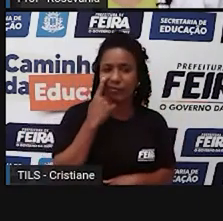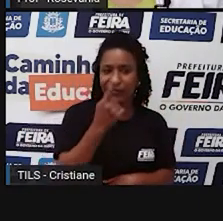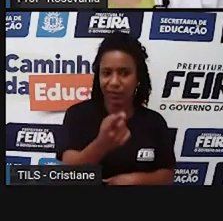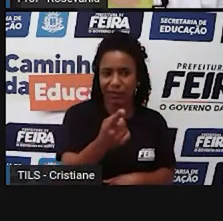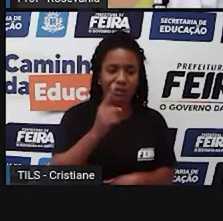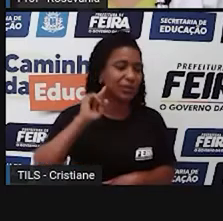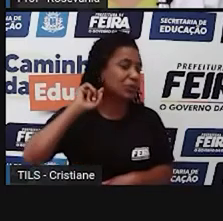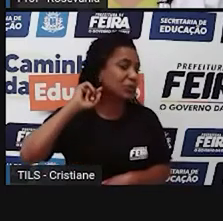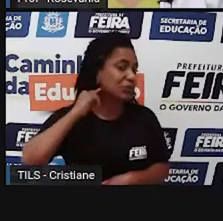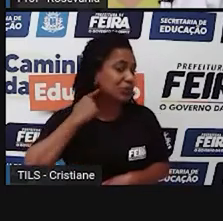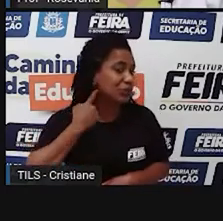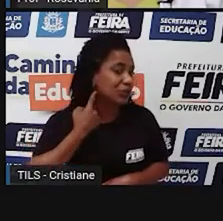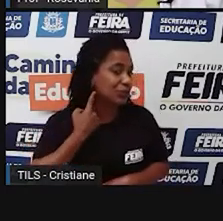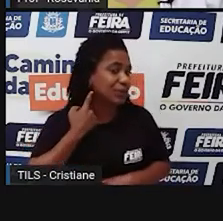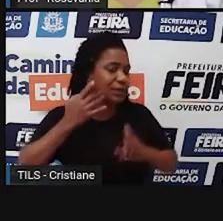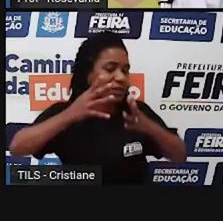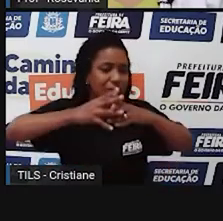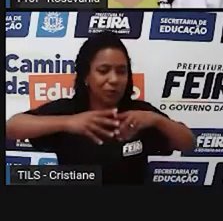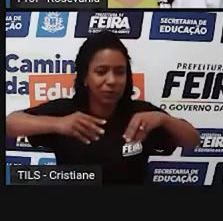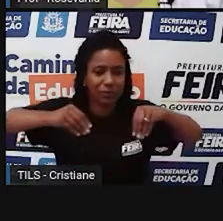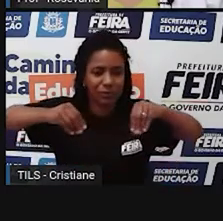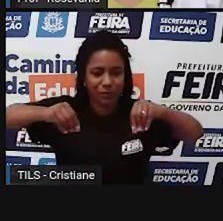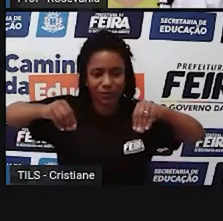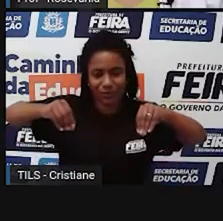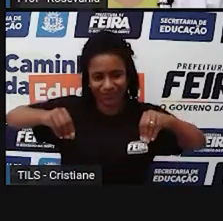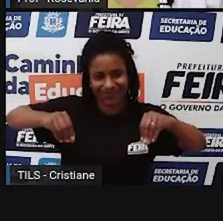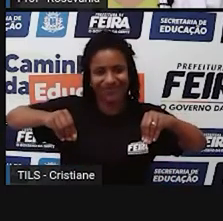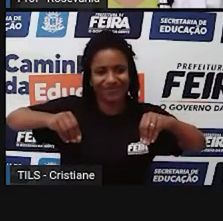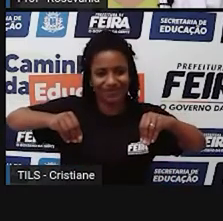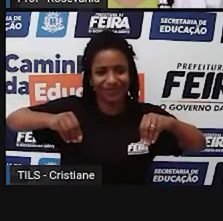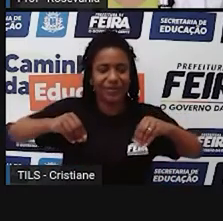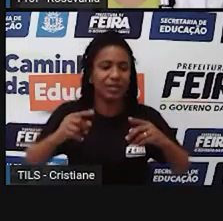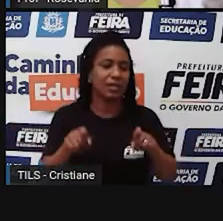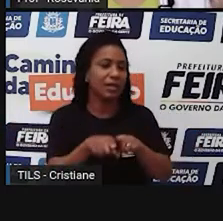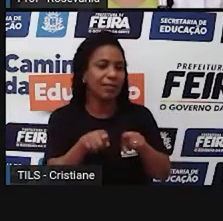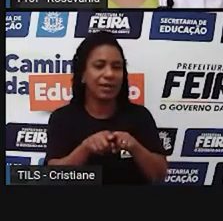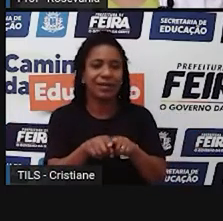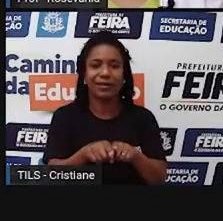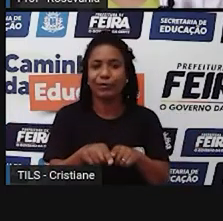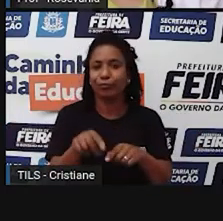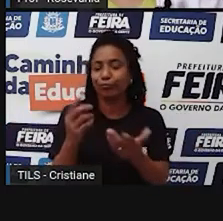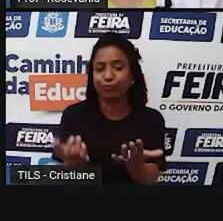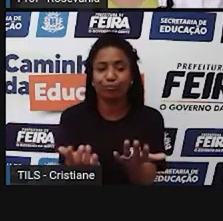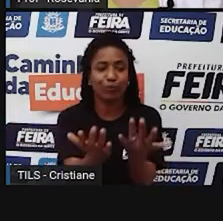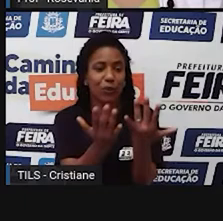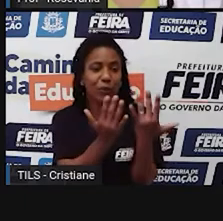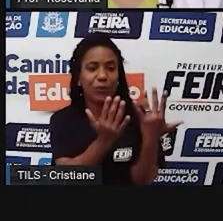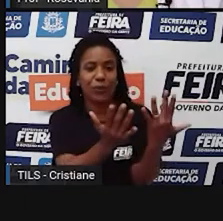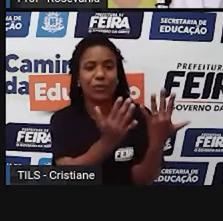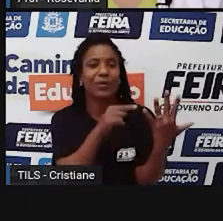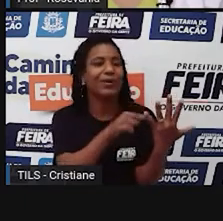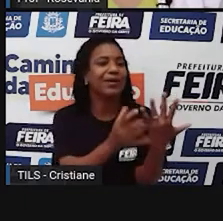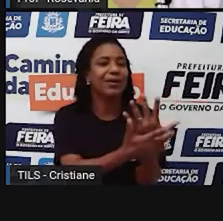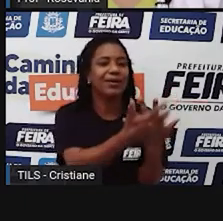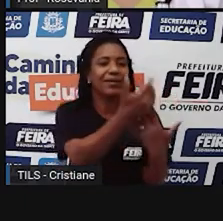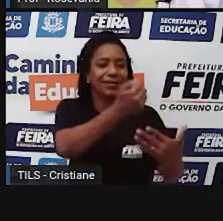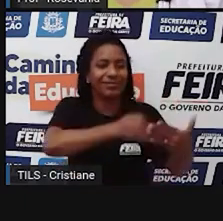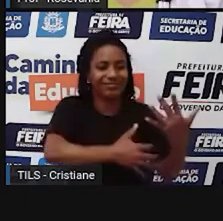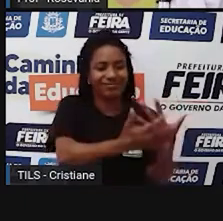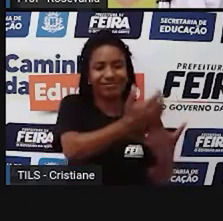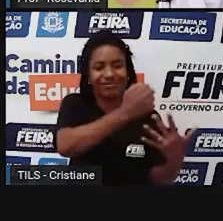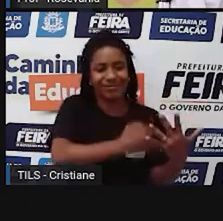contaminação do solo e que depois... a contaminação, no caso dos vegetais, que nós vamos consumi-los, né? Depois com esses agrotóxicos.